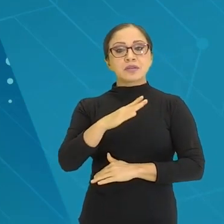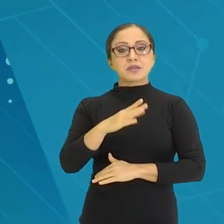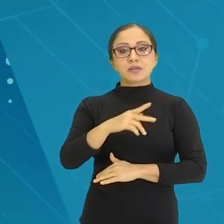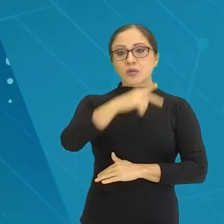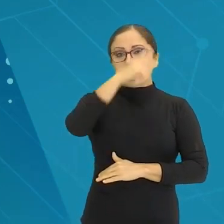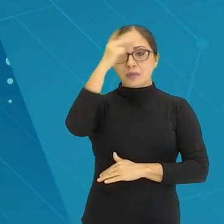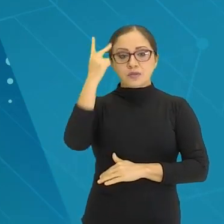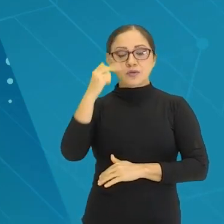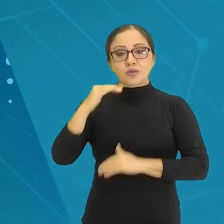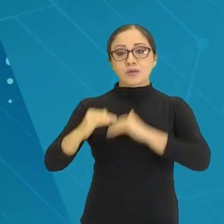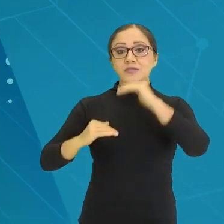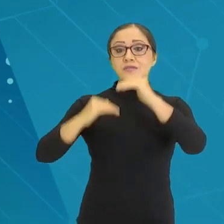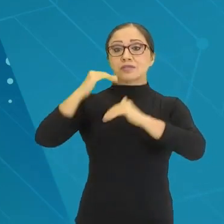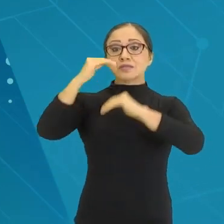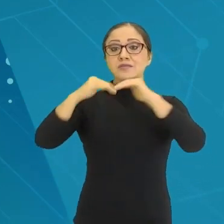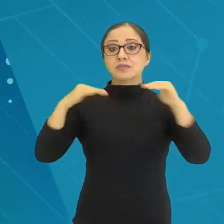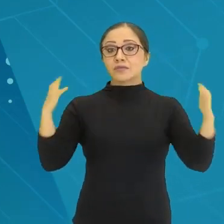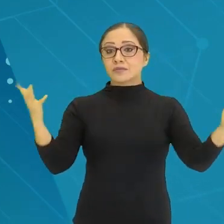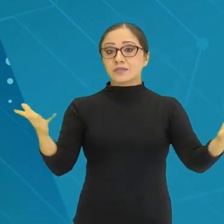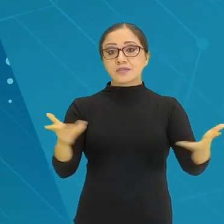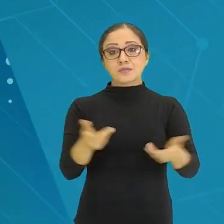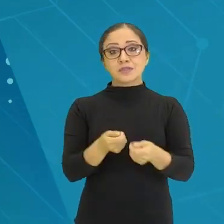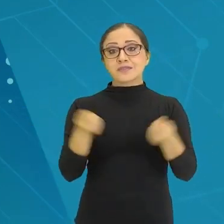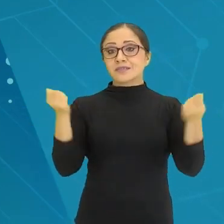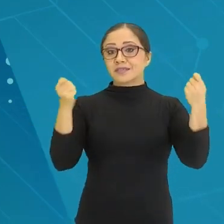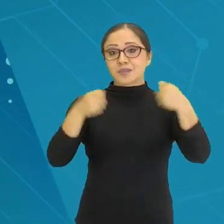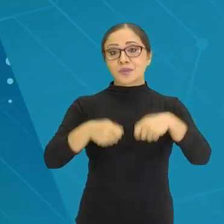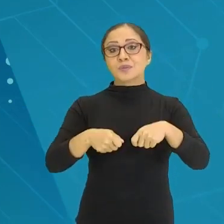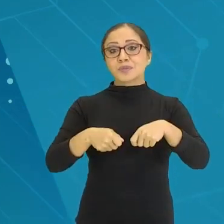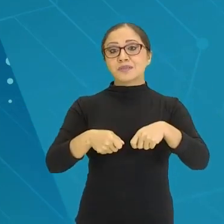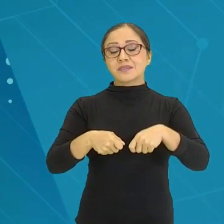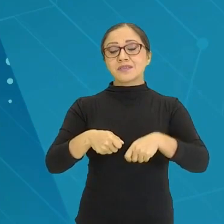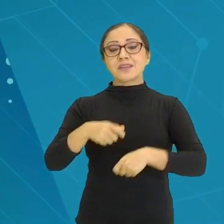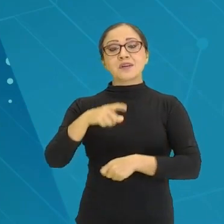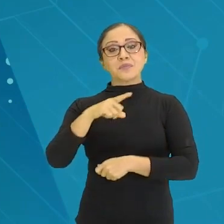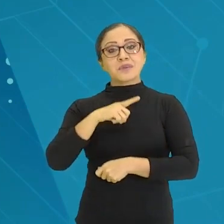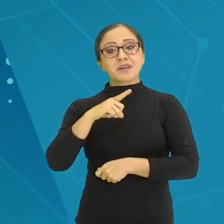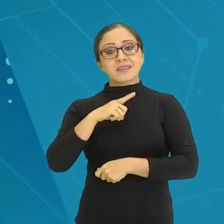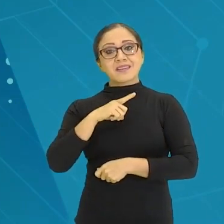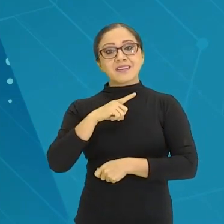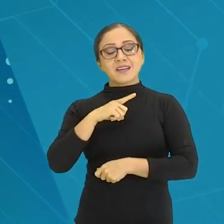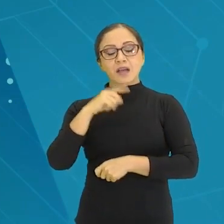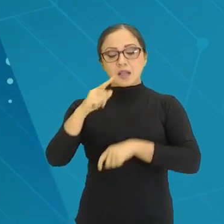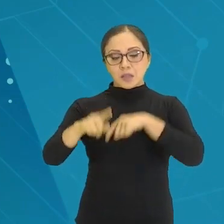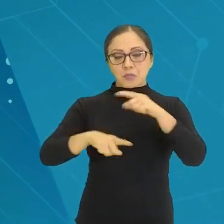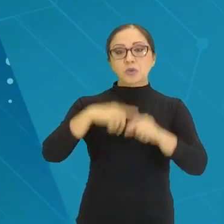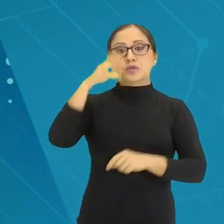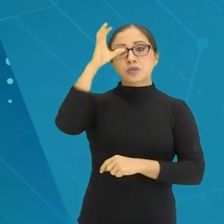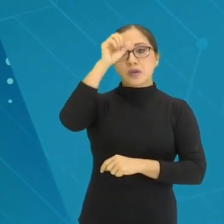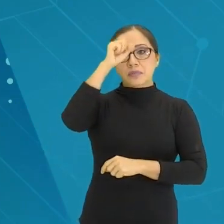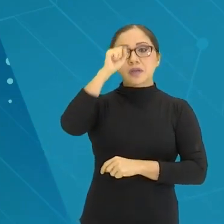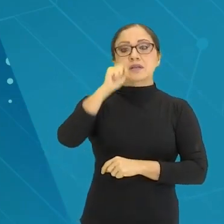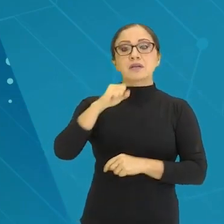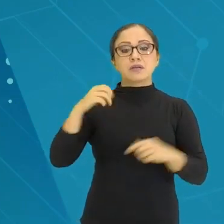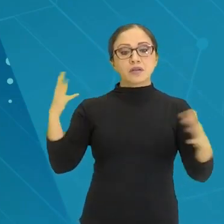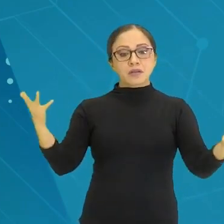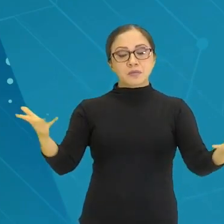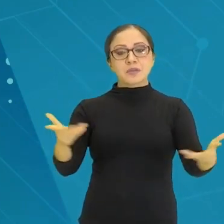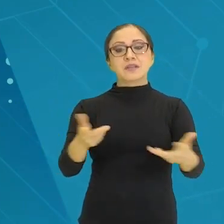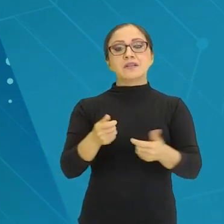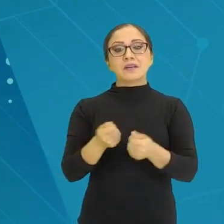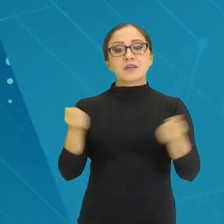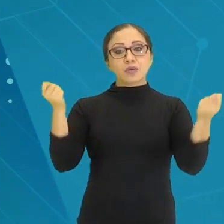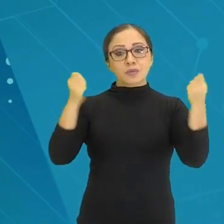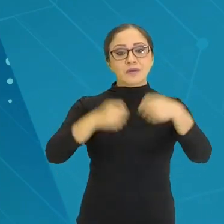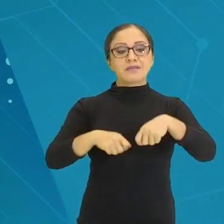autoescola, faz com que ela possa ter, depois que domina as habilidades, competência para dirigir.